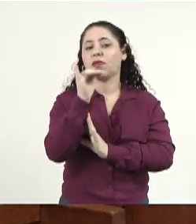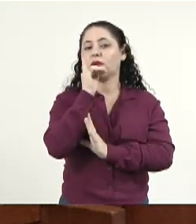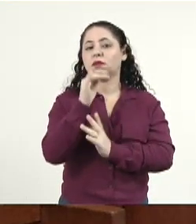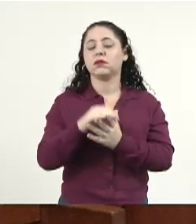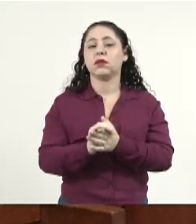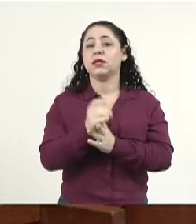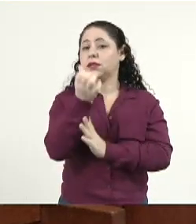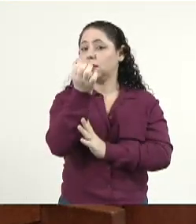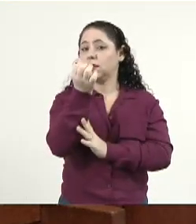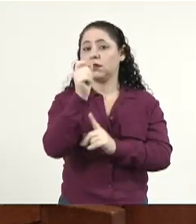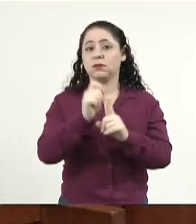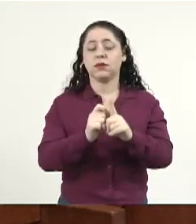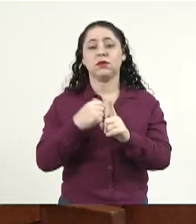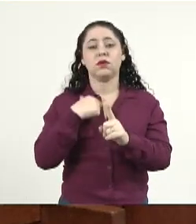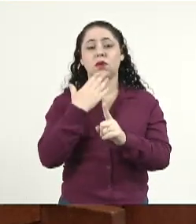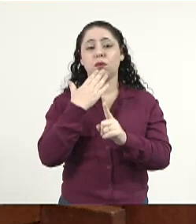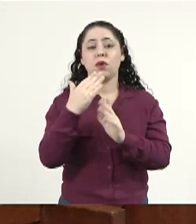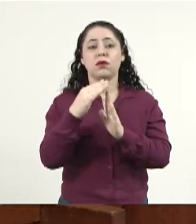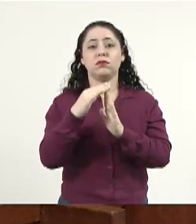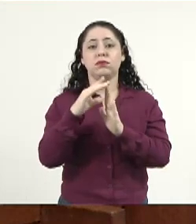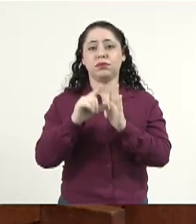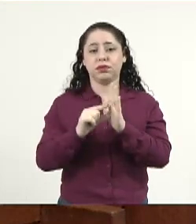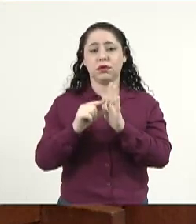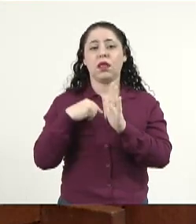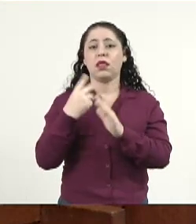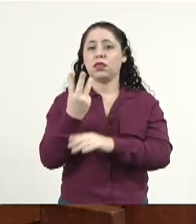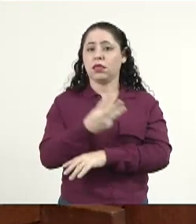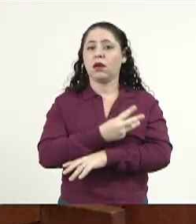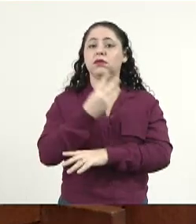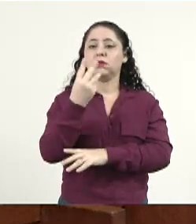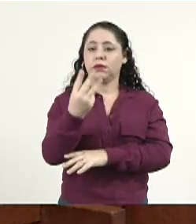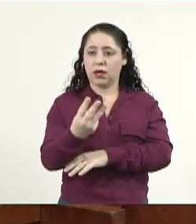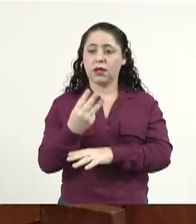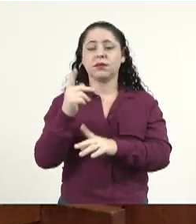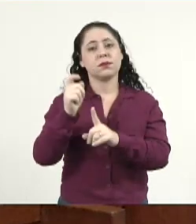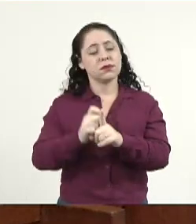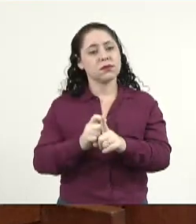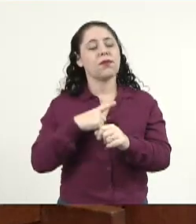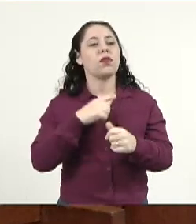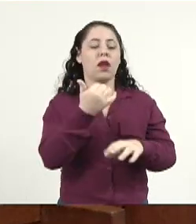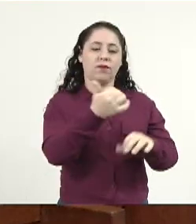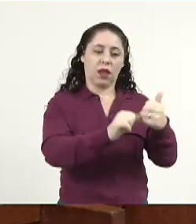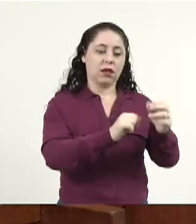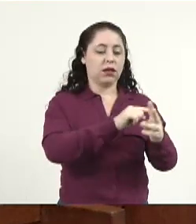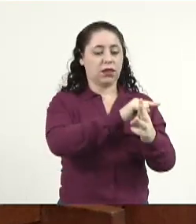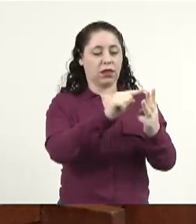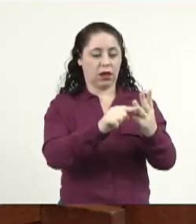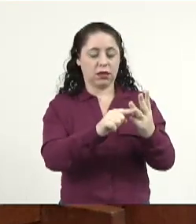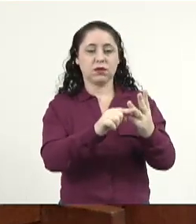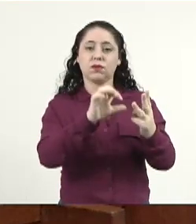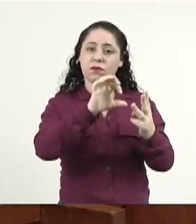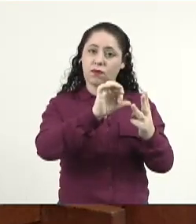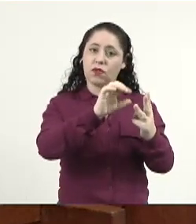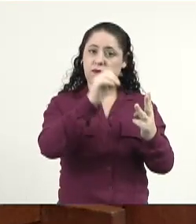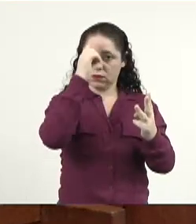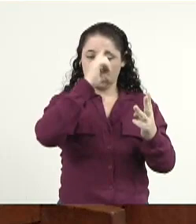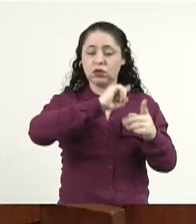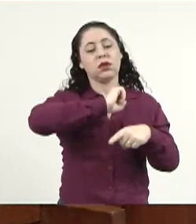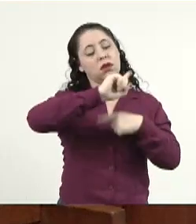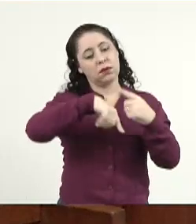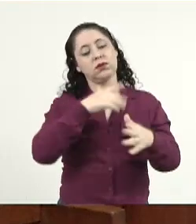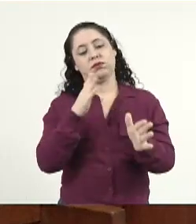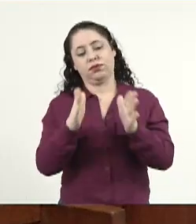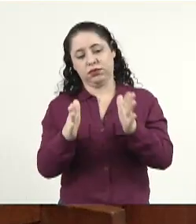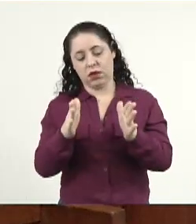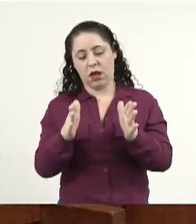seis meses. E eu pedi para reduzir isso de três em três meses. Faz a avaliação com 90 dias e antes